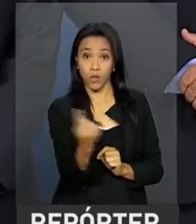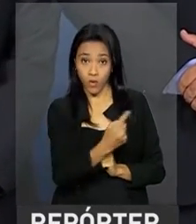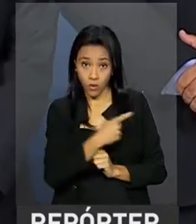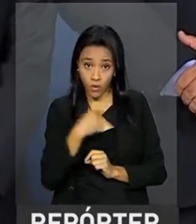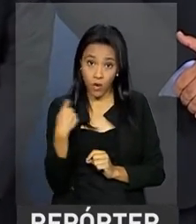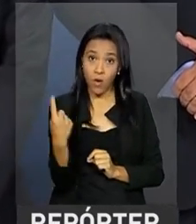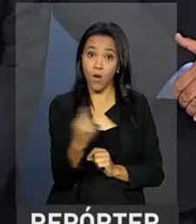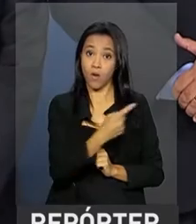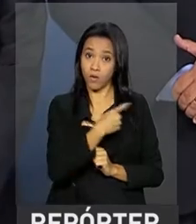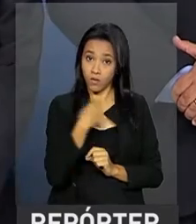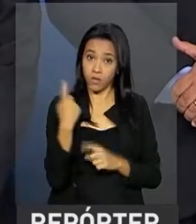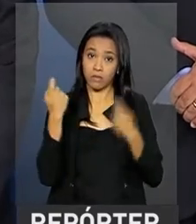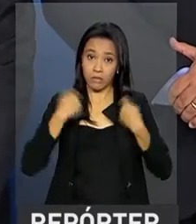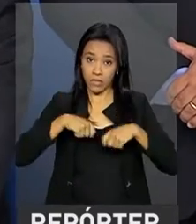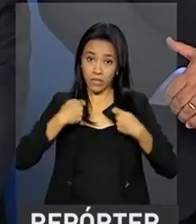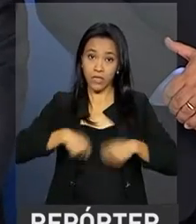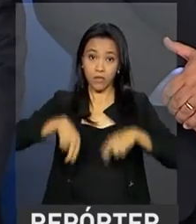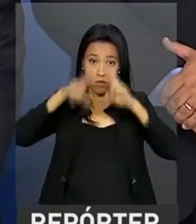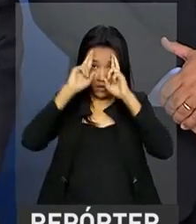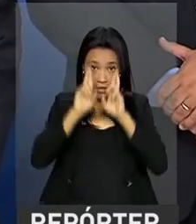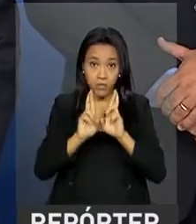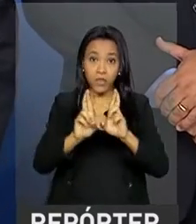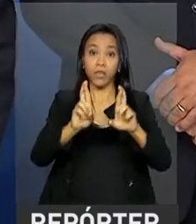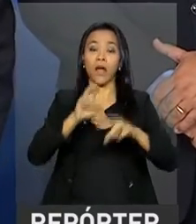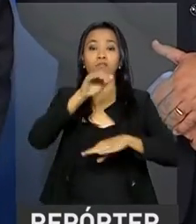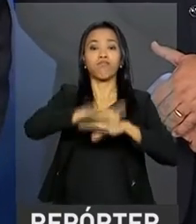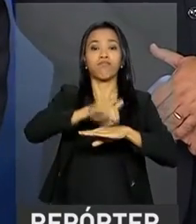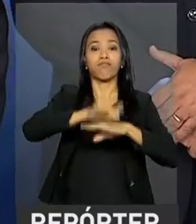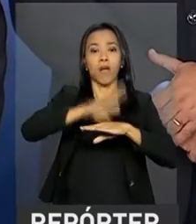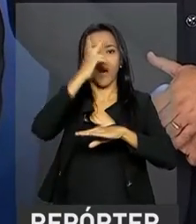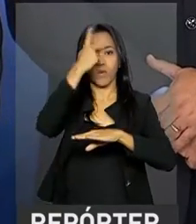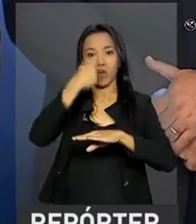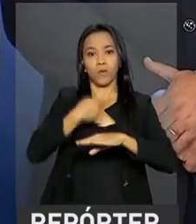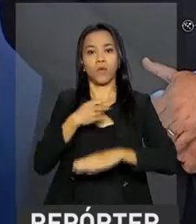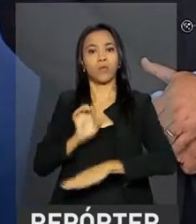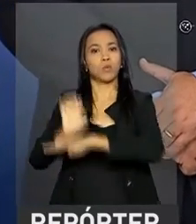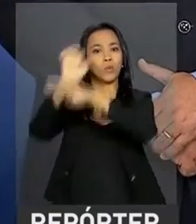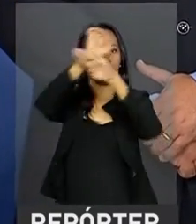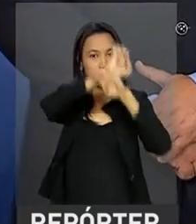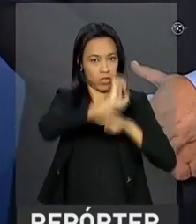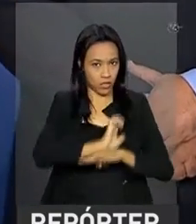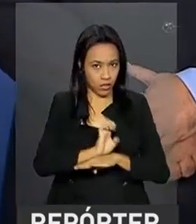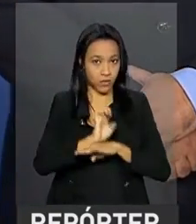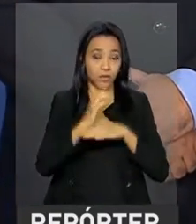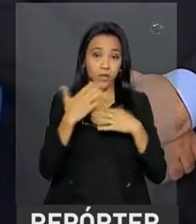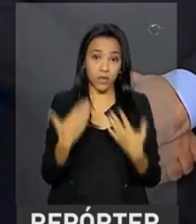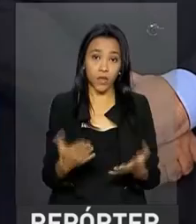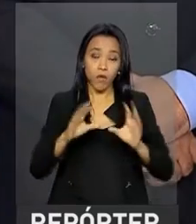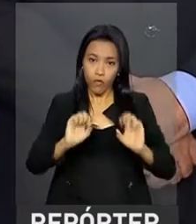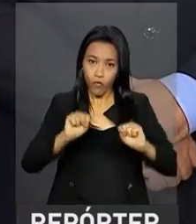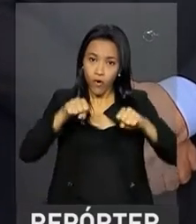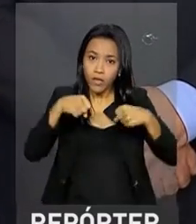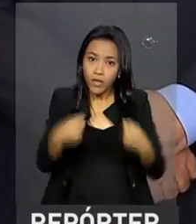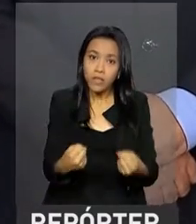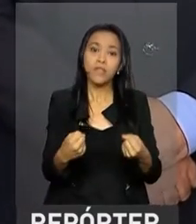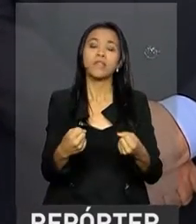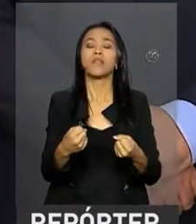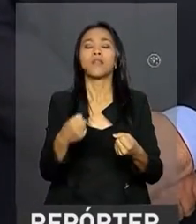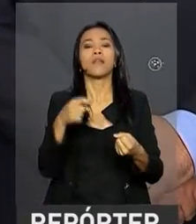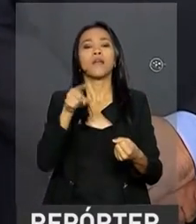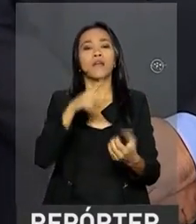obedecer a autonomia dos estados. Portanto, fortalecer o princípio